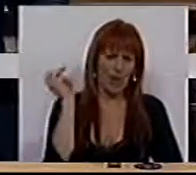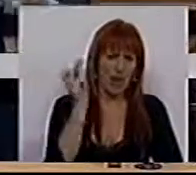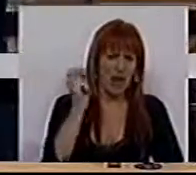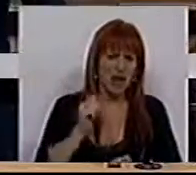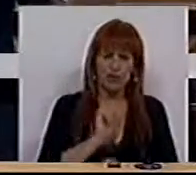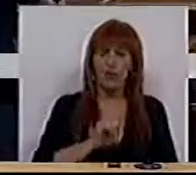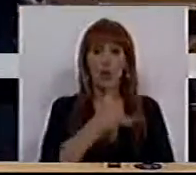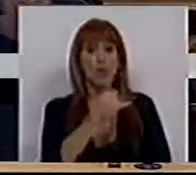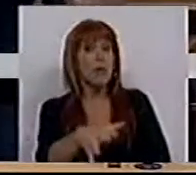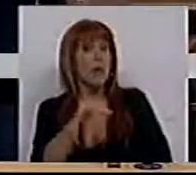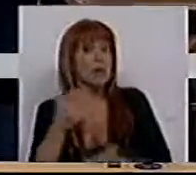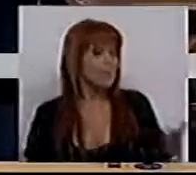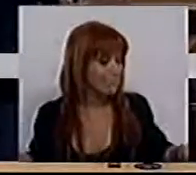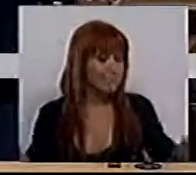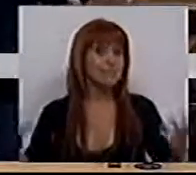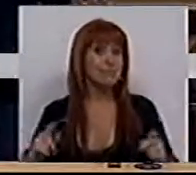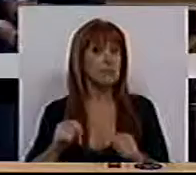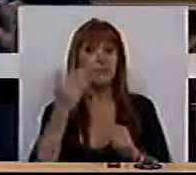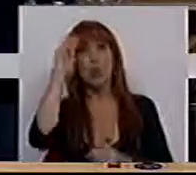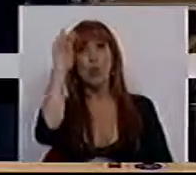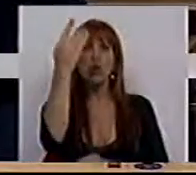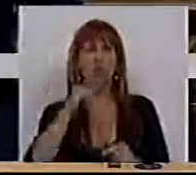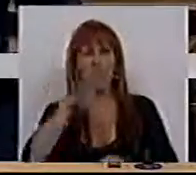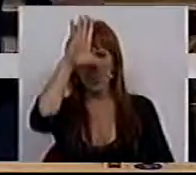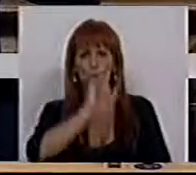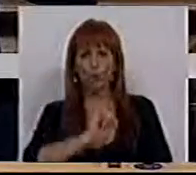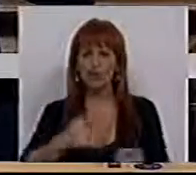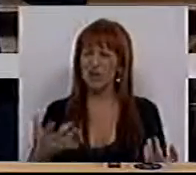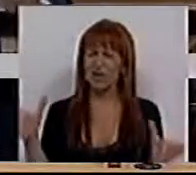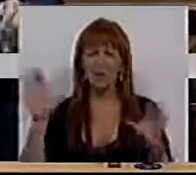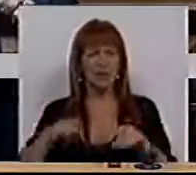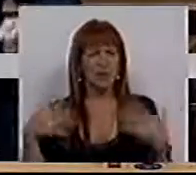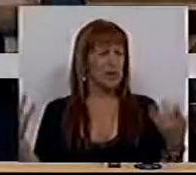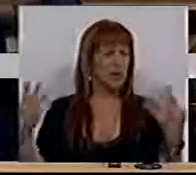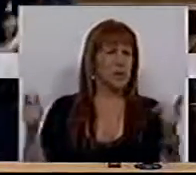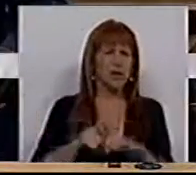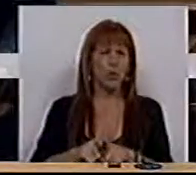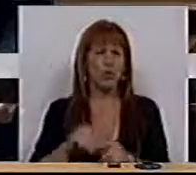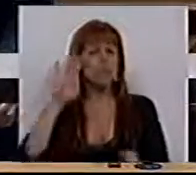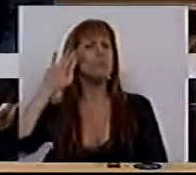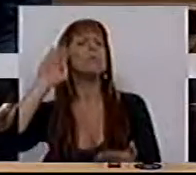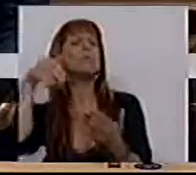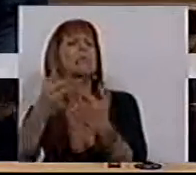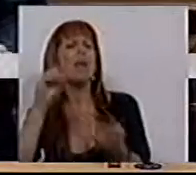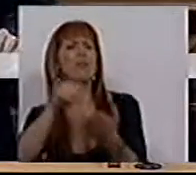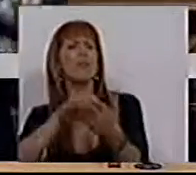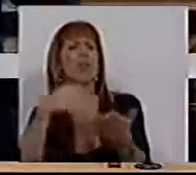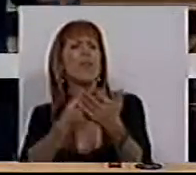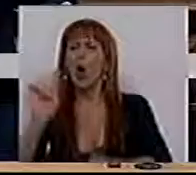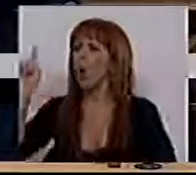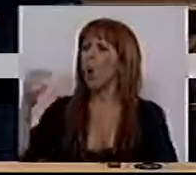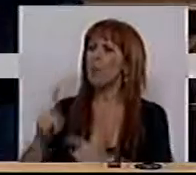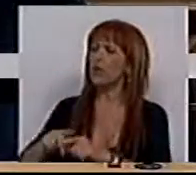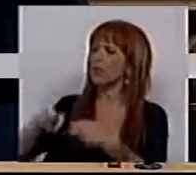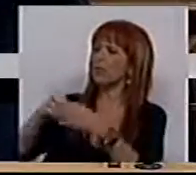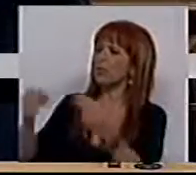décadas. 2012 é esse o espelho de uma governação mais vocacionada para empobrecer do que